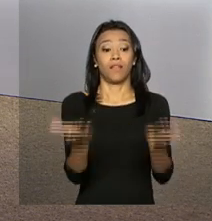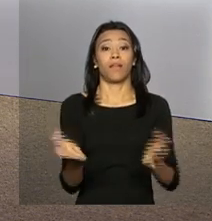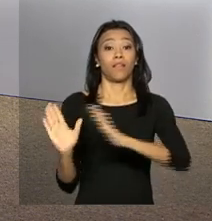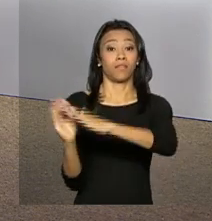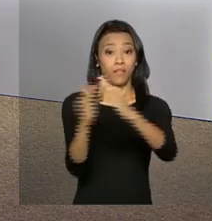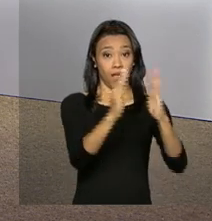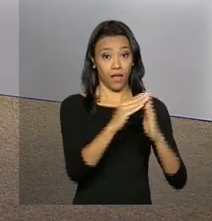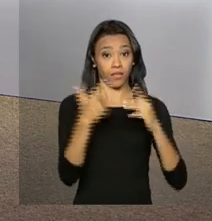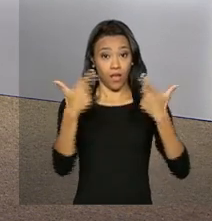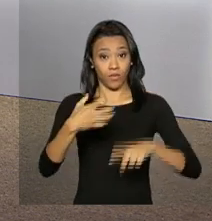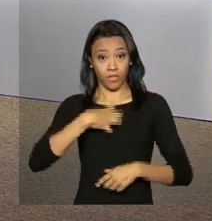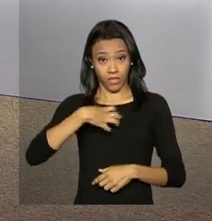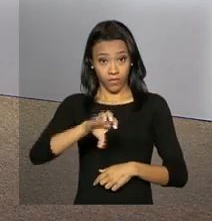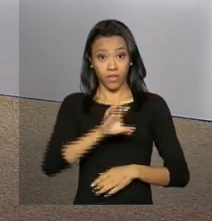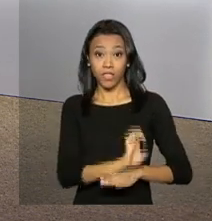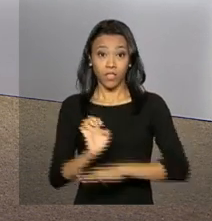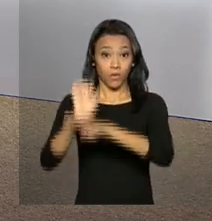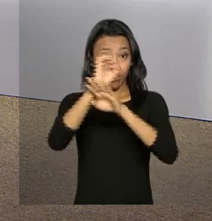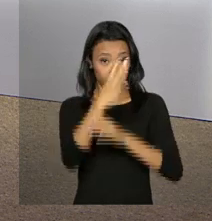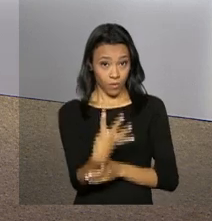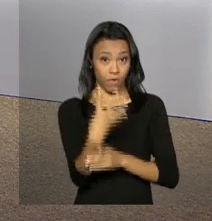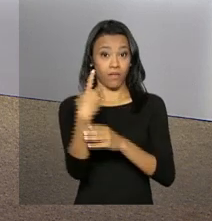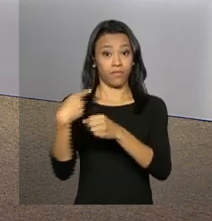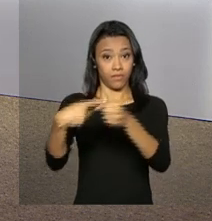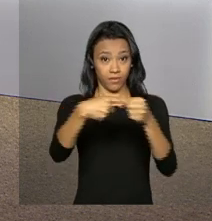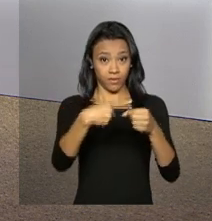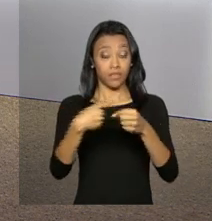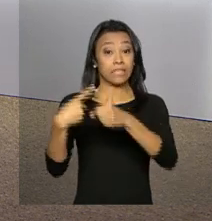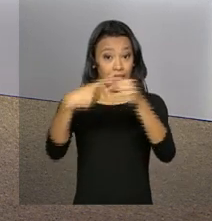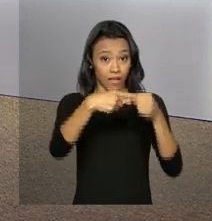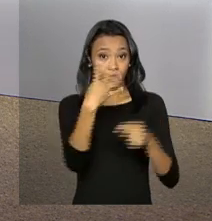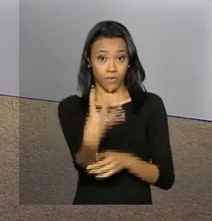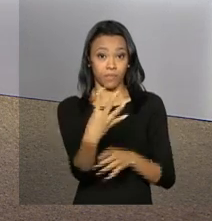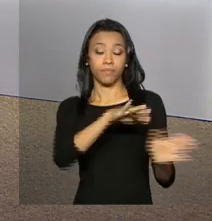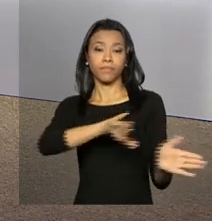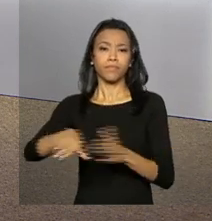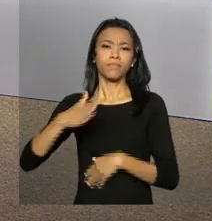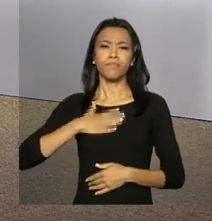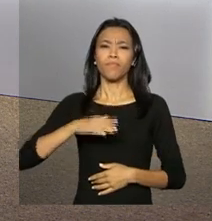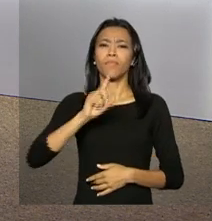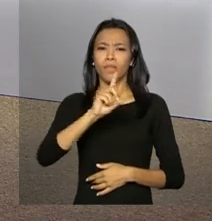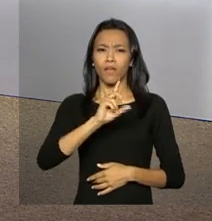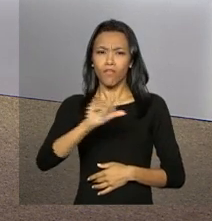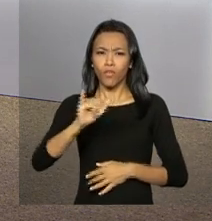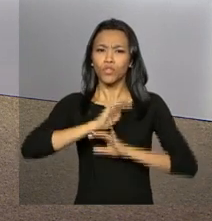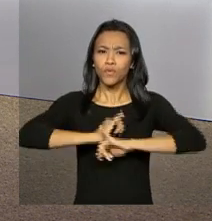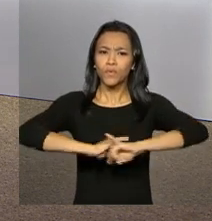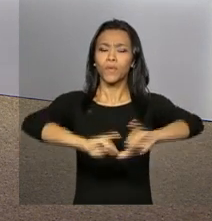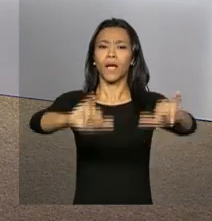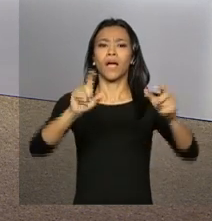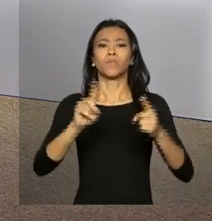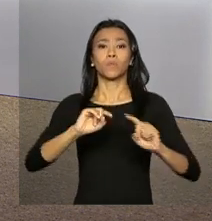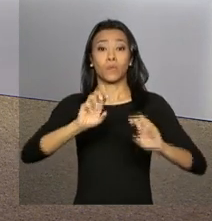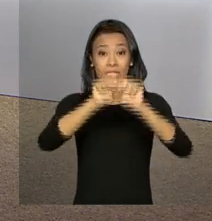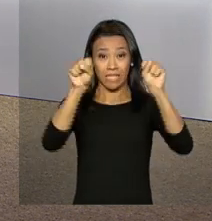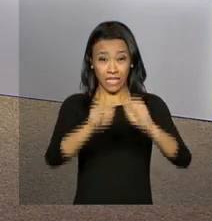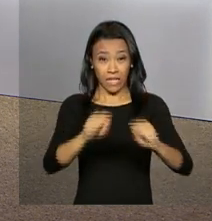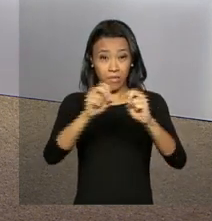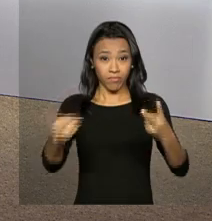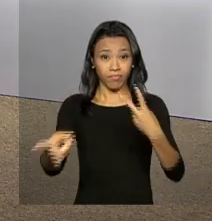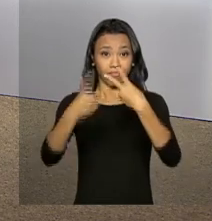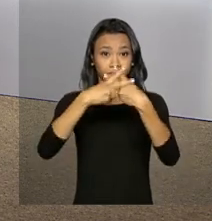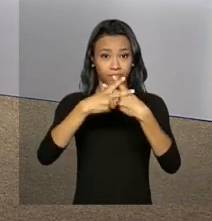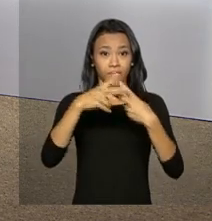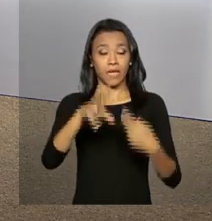lá de Salvador e em outras quatro cidades. E foram divulgados há pouco dados do sistema carcerário brasileiro. Ao vivo, a